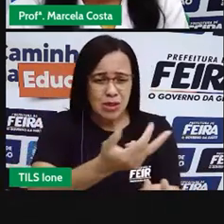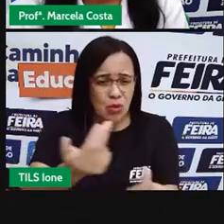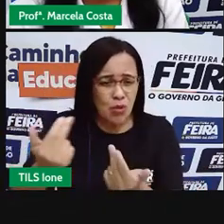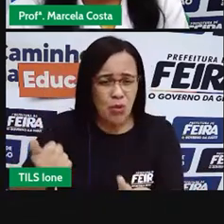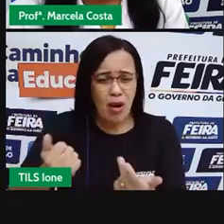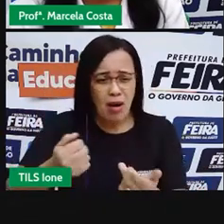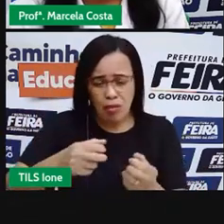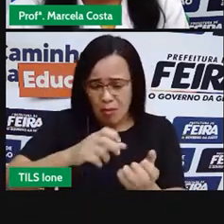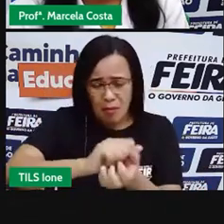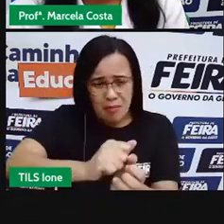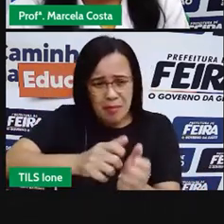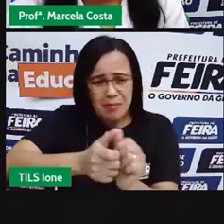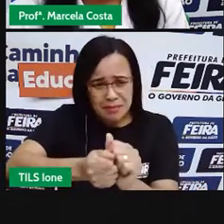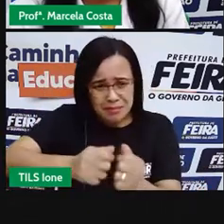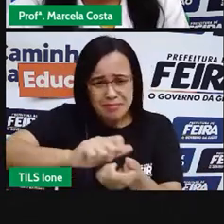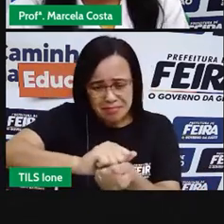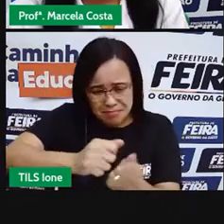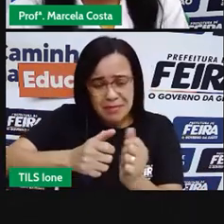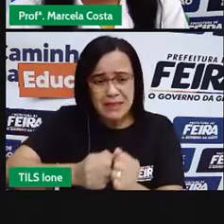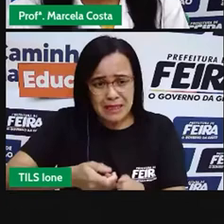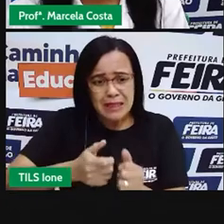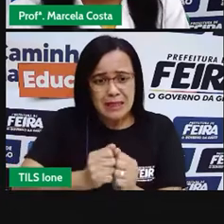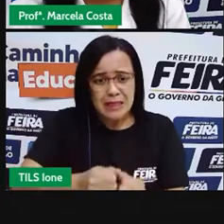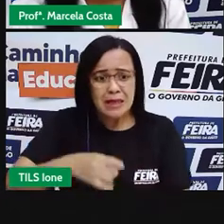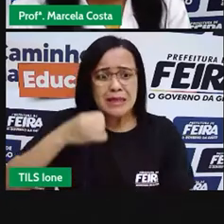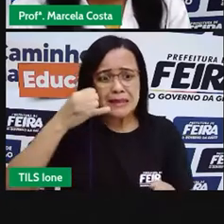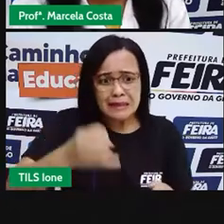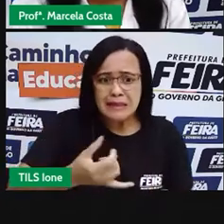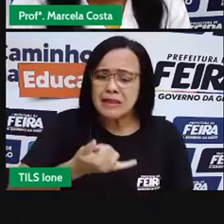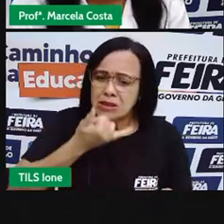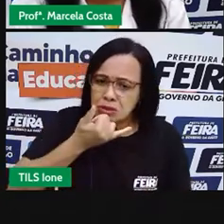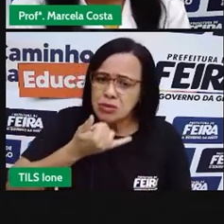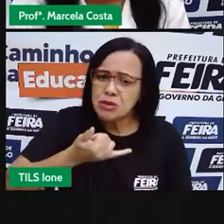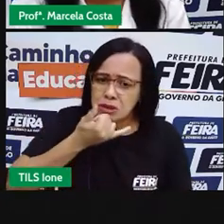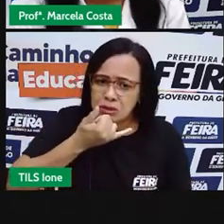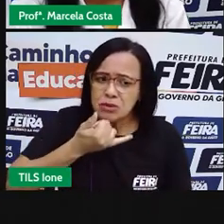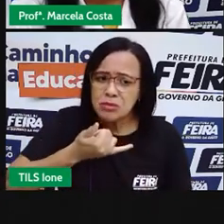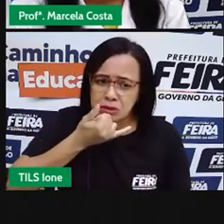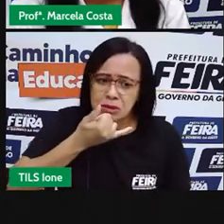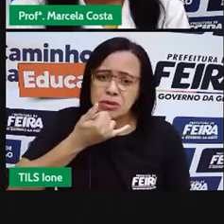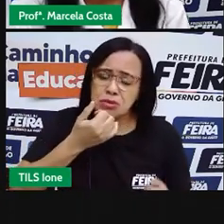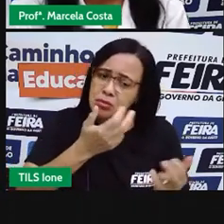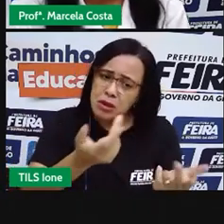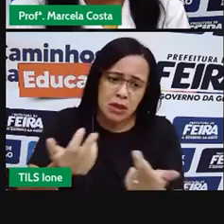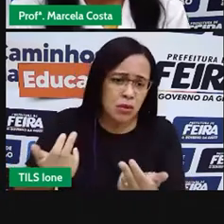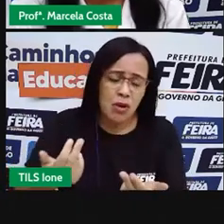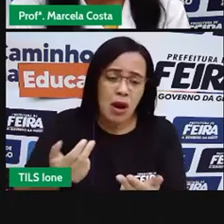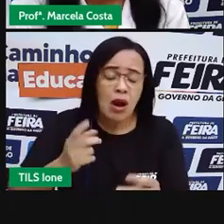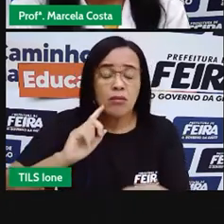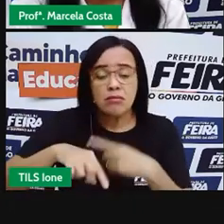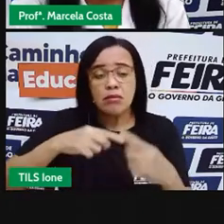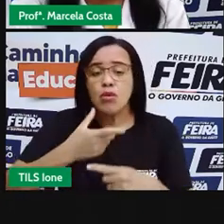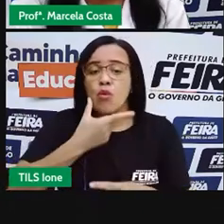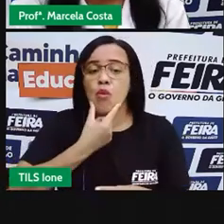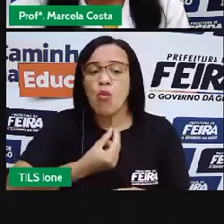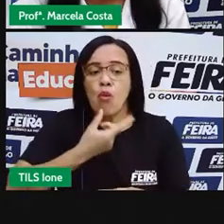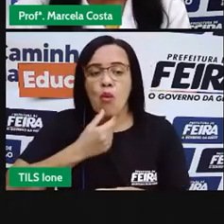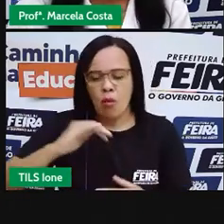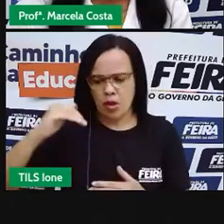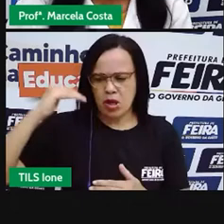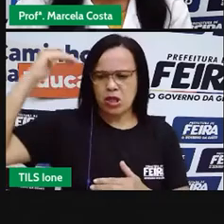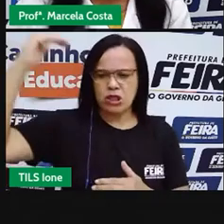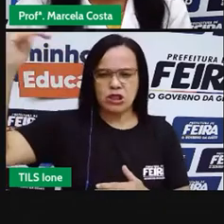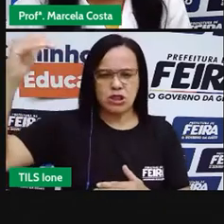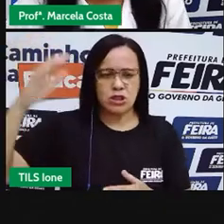amassados, mesmo quando pedimos desculpas. Lucas, então, cresceu e hoje tem uma